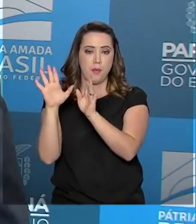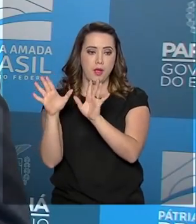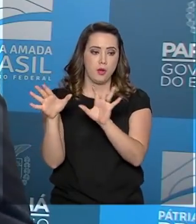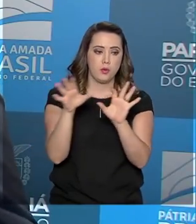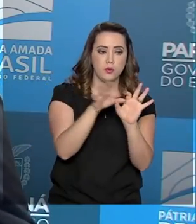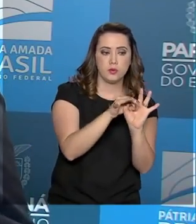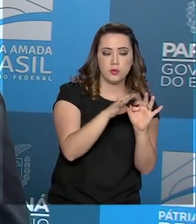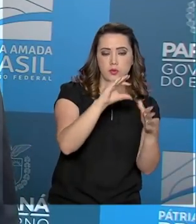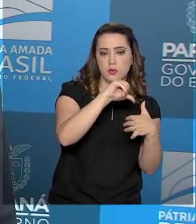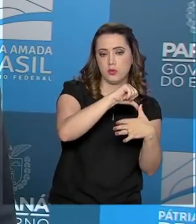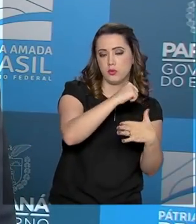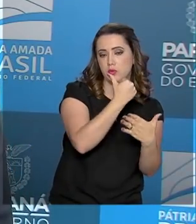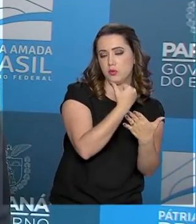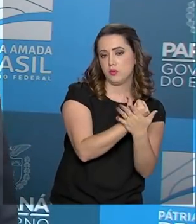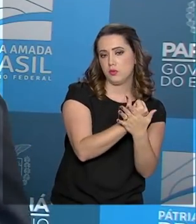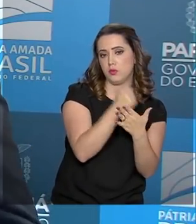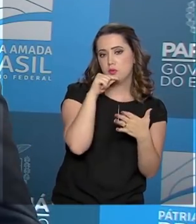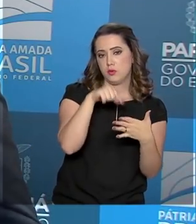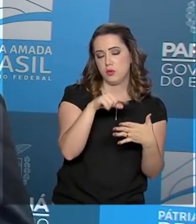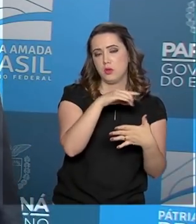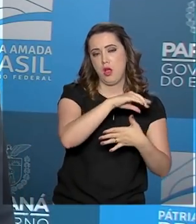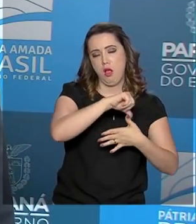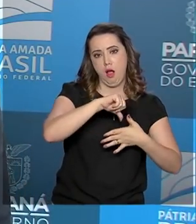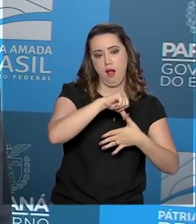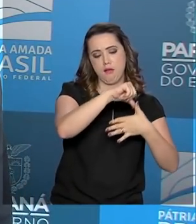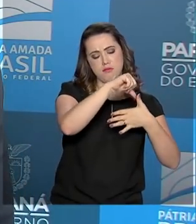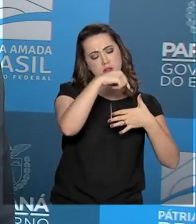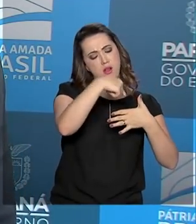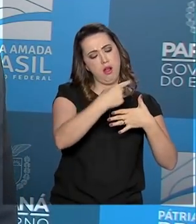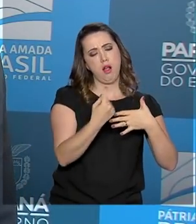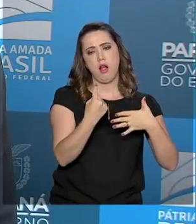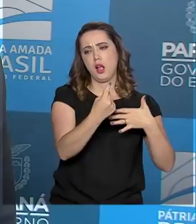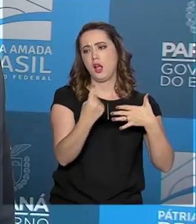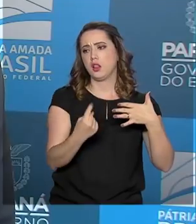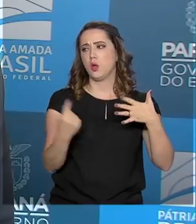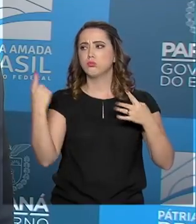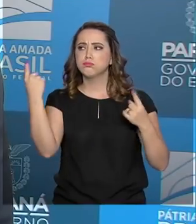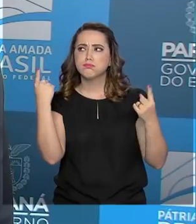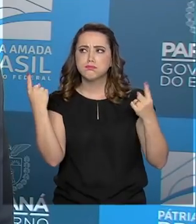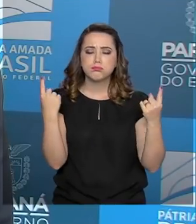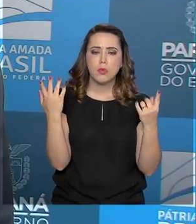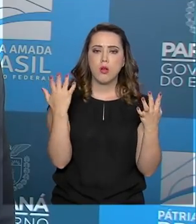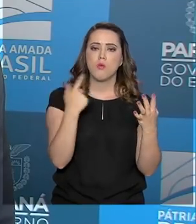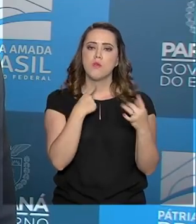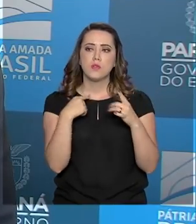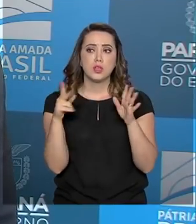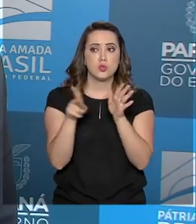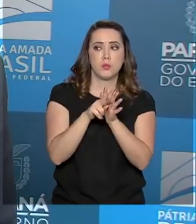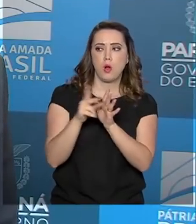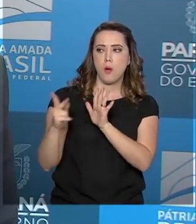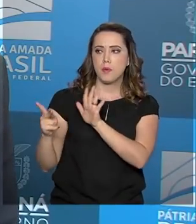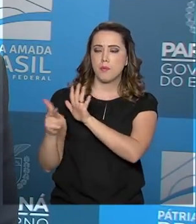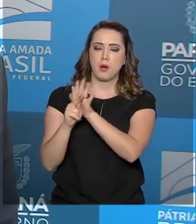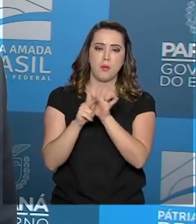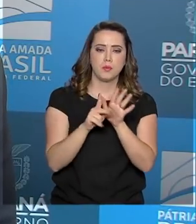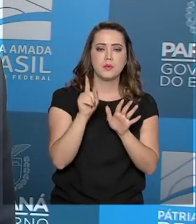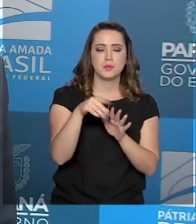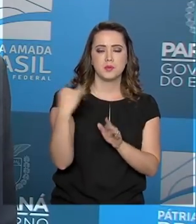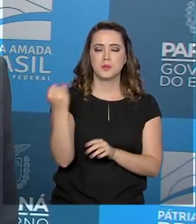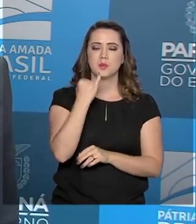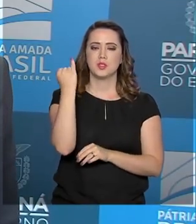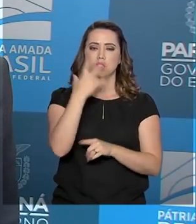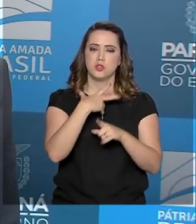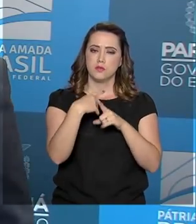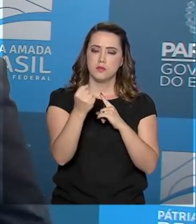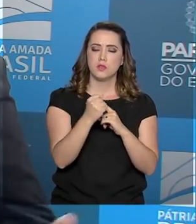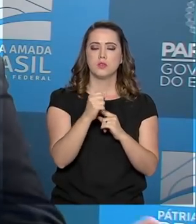Europeia e os nossos aqui da América do Sul, cada um com seus interesses. Então eu acho que foi uma grande vitória do governo do presidente Bolsonaro